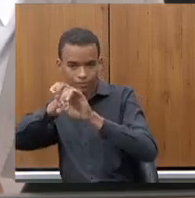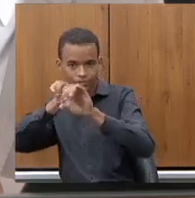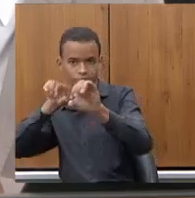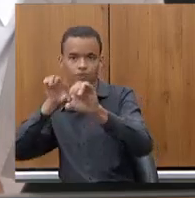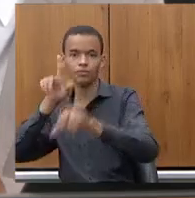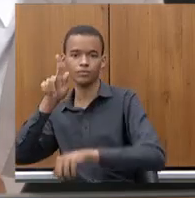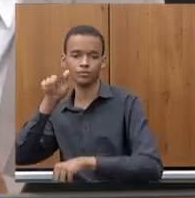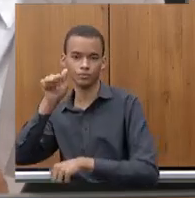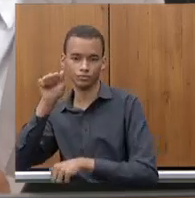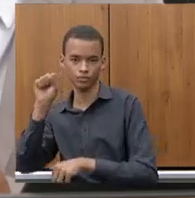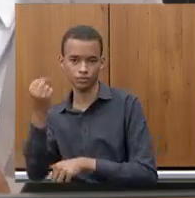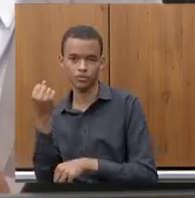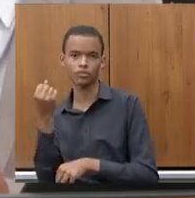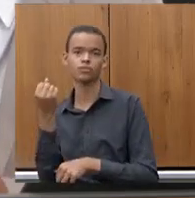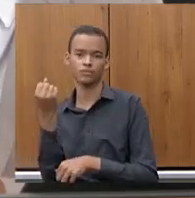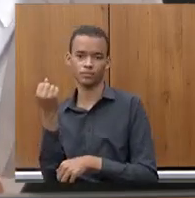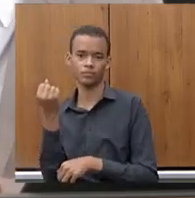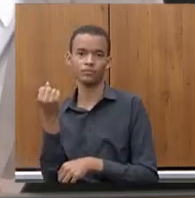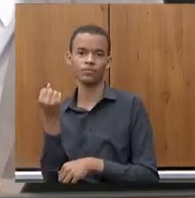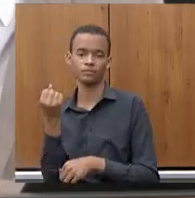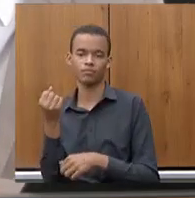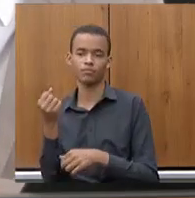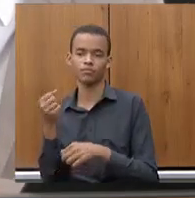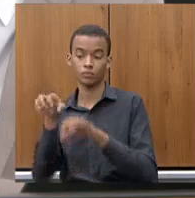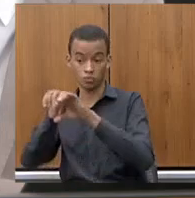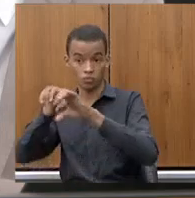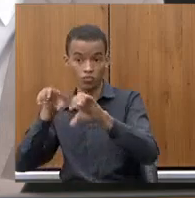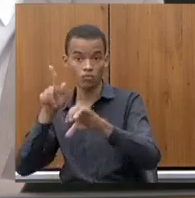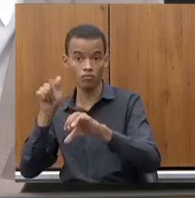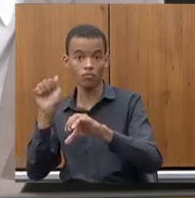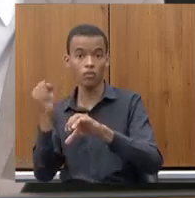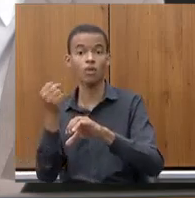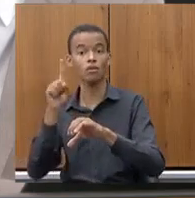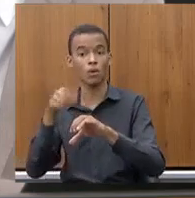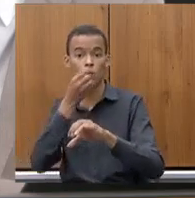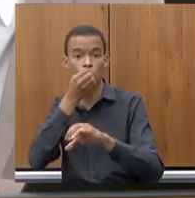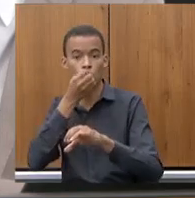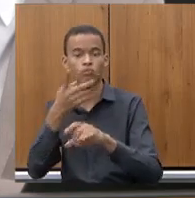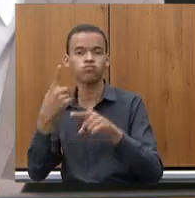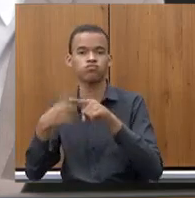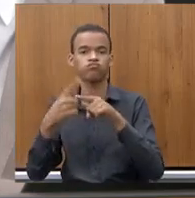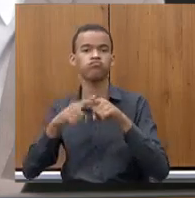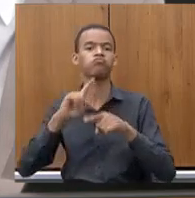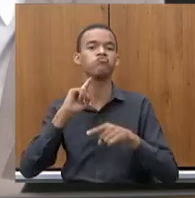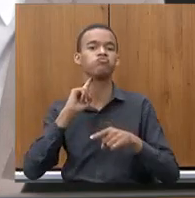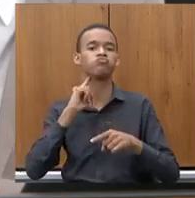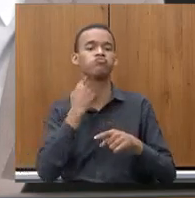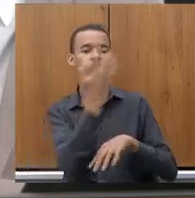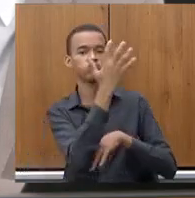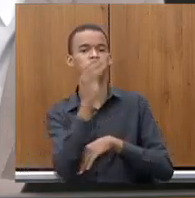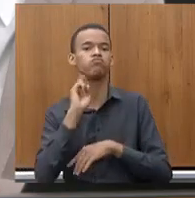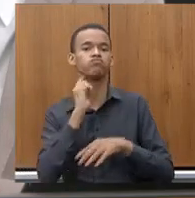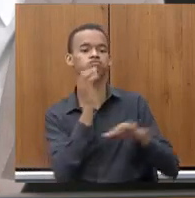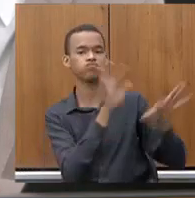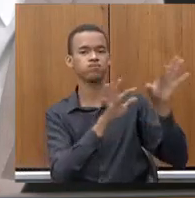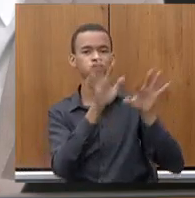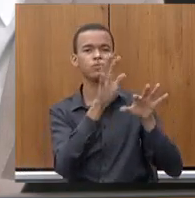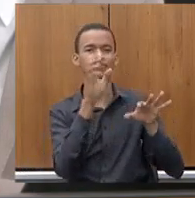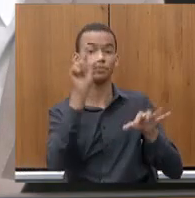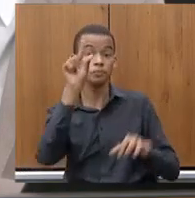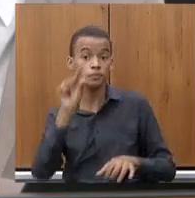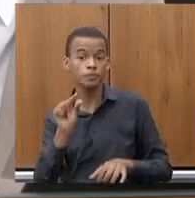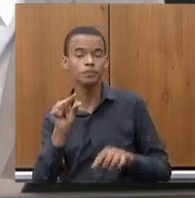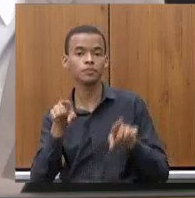muito menos poluente e ainda mais barata outros estados